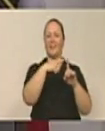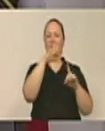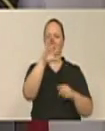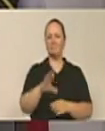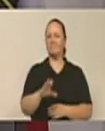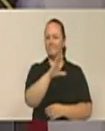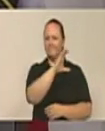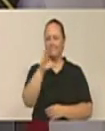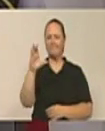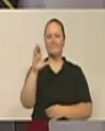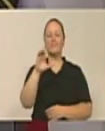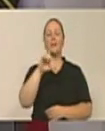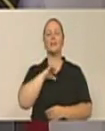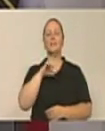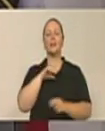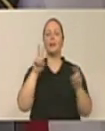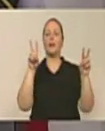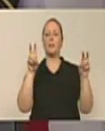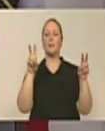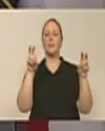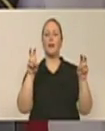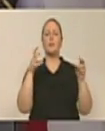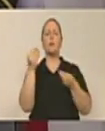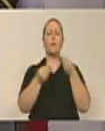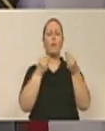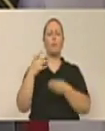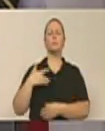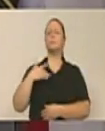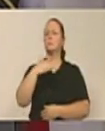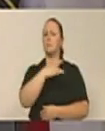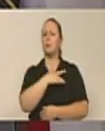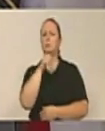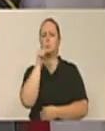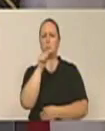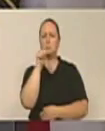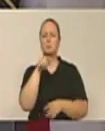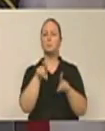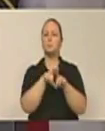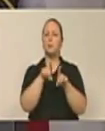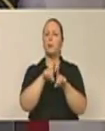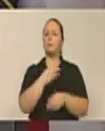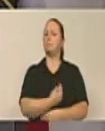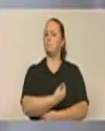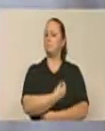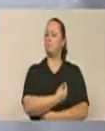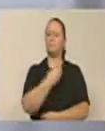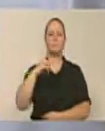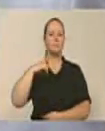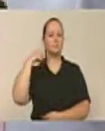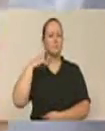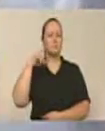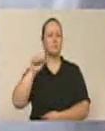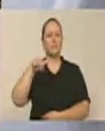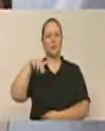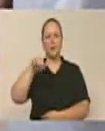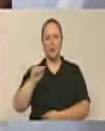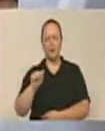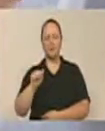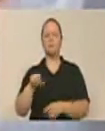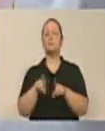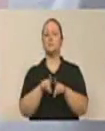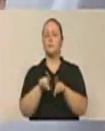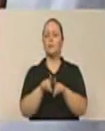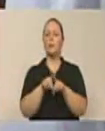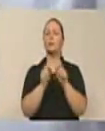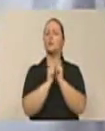com o assunto fosfoetalonamina, saúde da mulher, também a presença da deputada Ana Paula, enfim, que tem se empenhado muito nesse